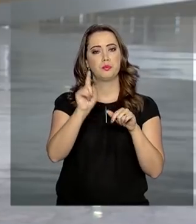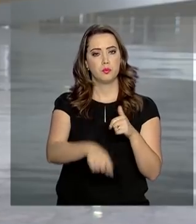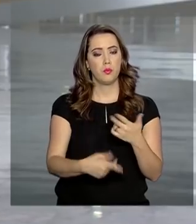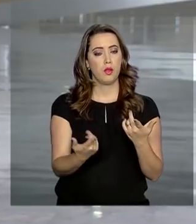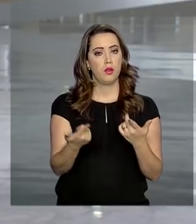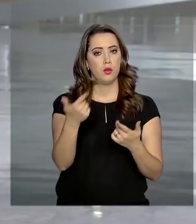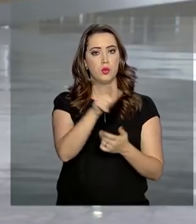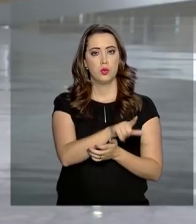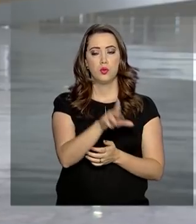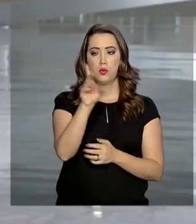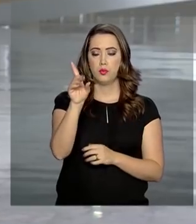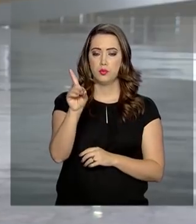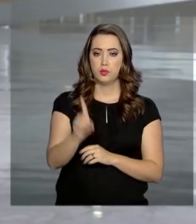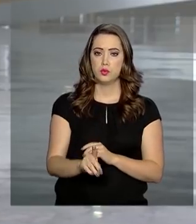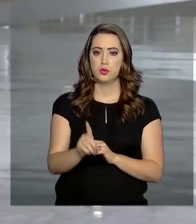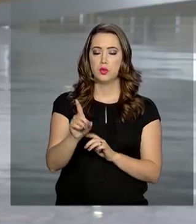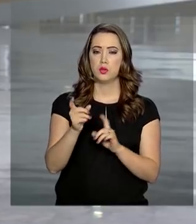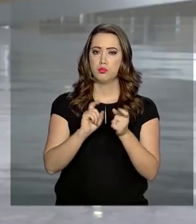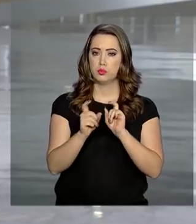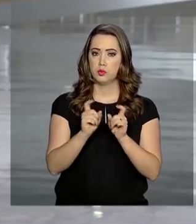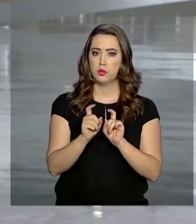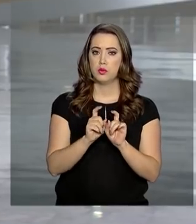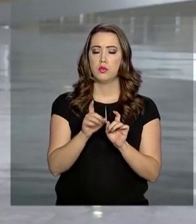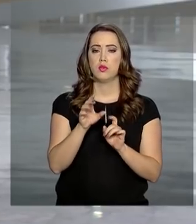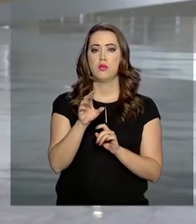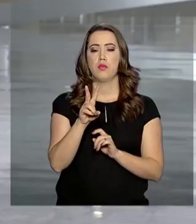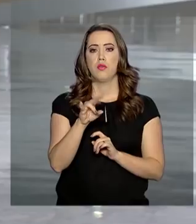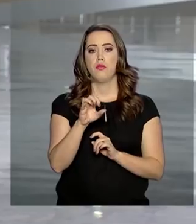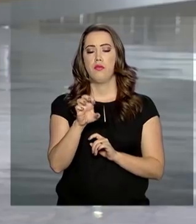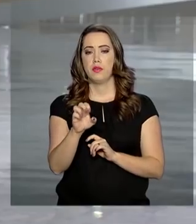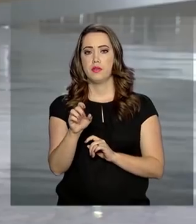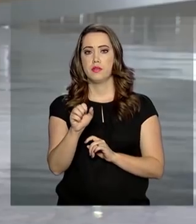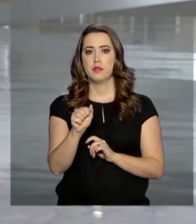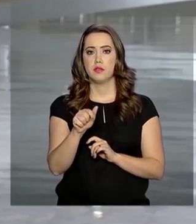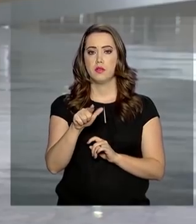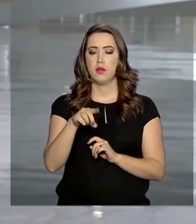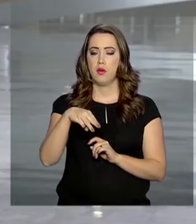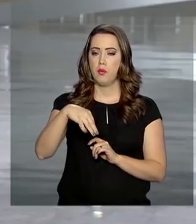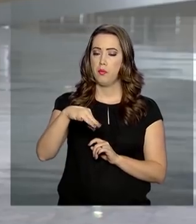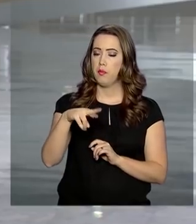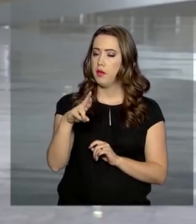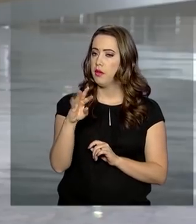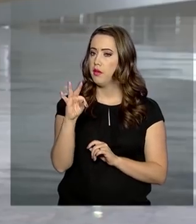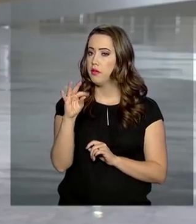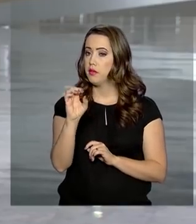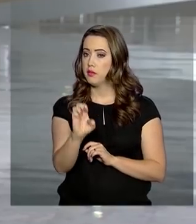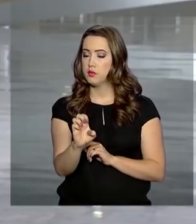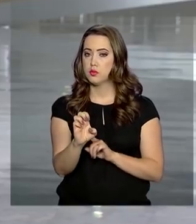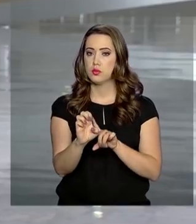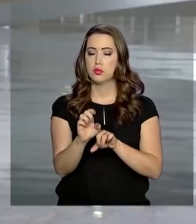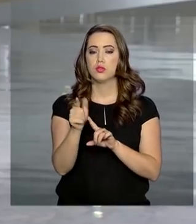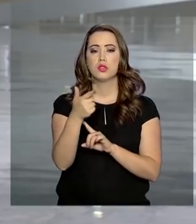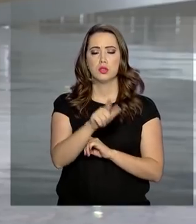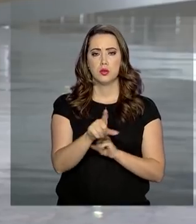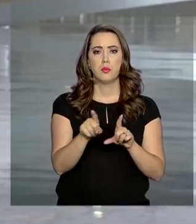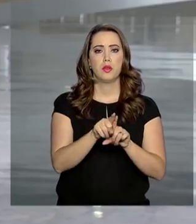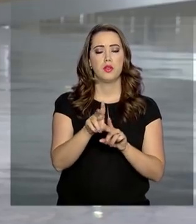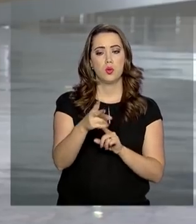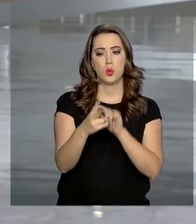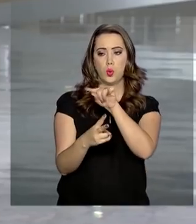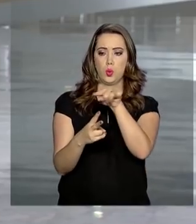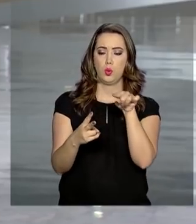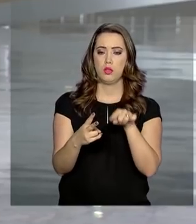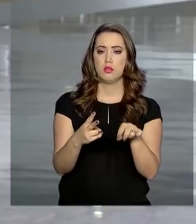Itaipu, o vice-almirante Anatalício Risden Jr. Essa nomeação foi publicada no Diário Oficial da